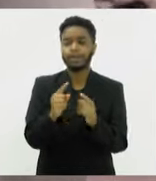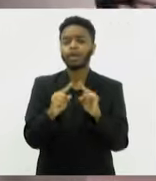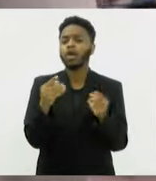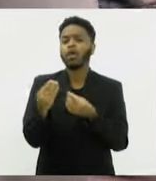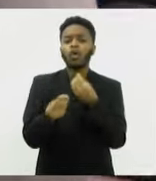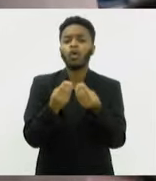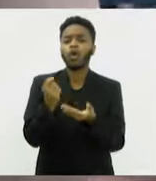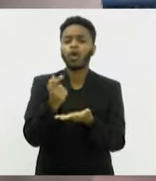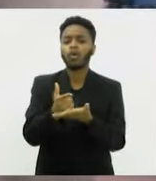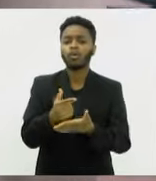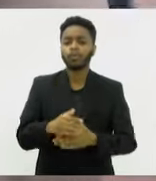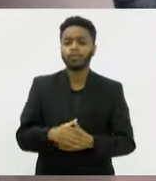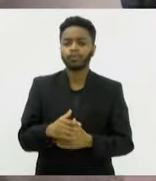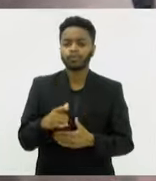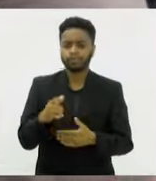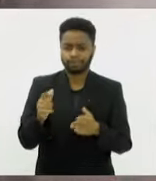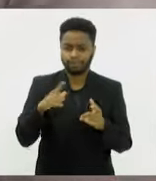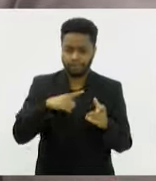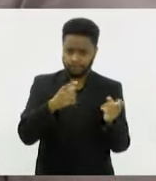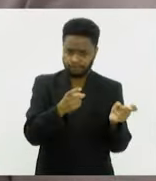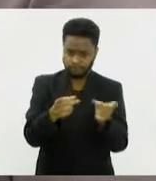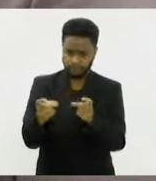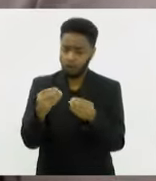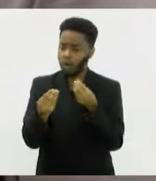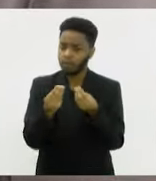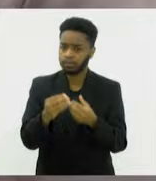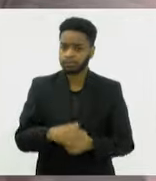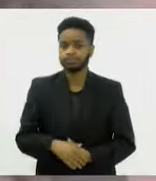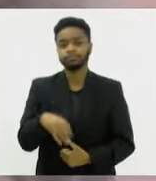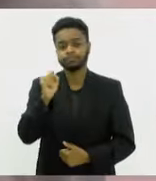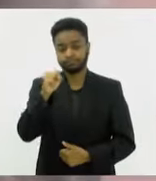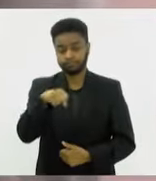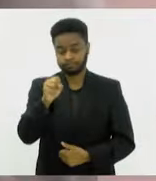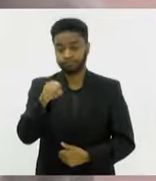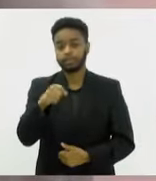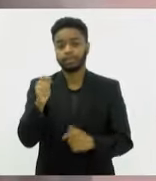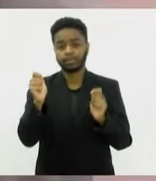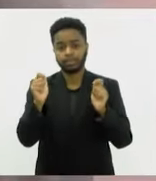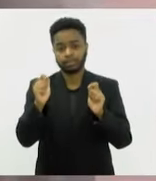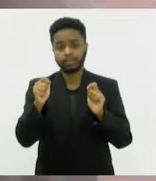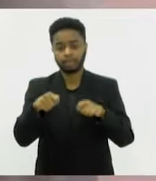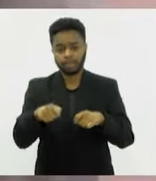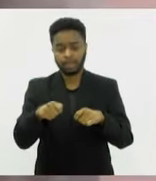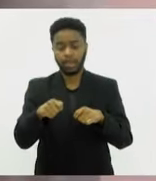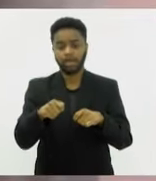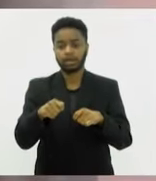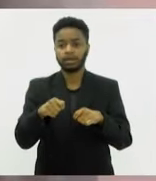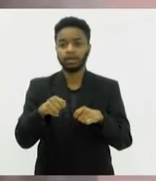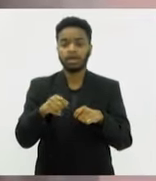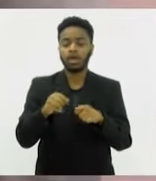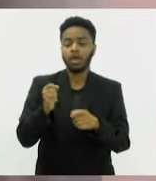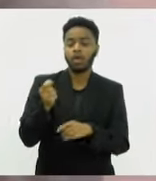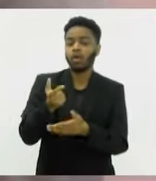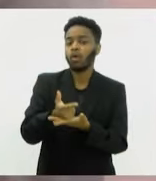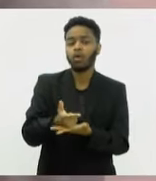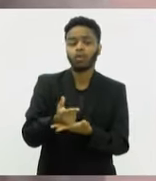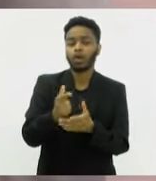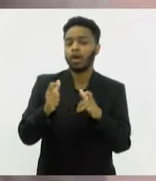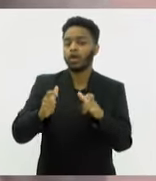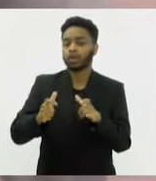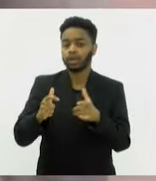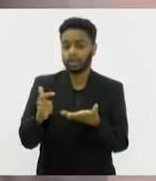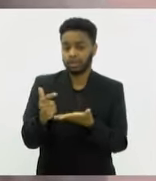faz pra comprar? Ele é vendido, como é que é? Sim, ele está disponível exclusivamente na